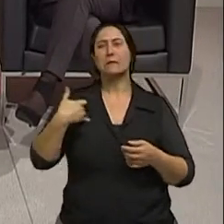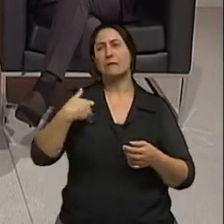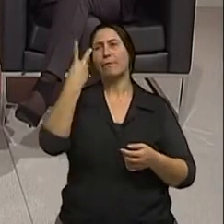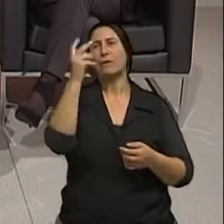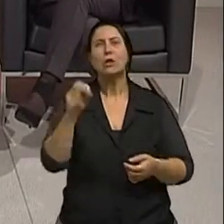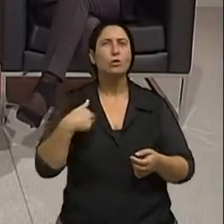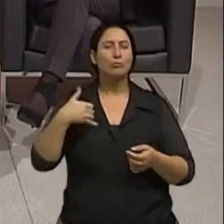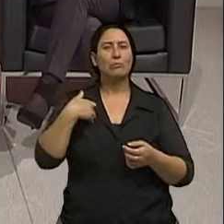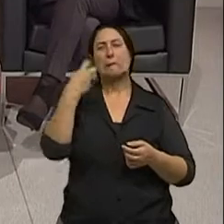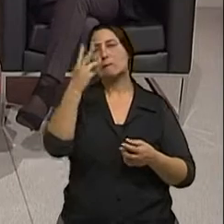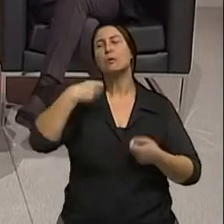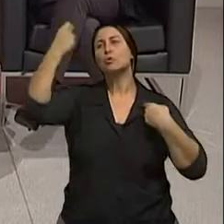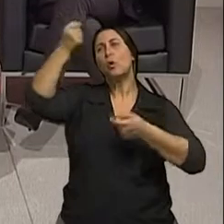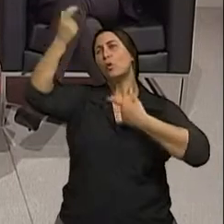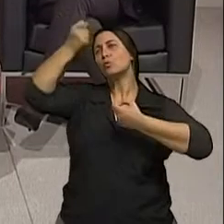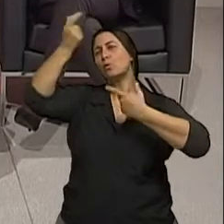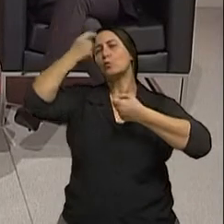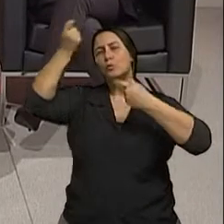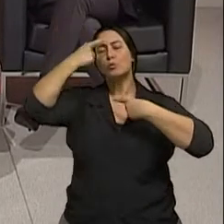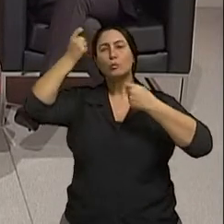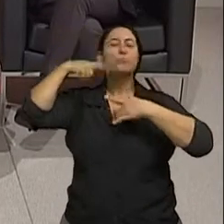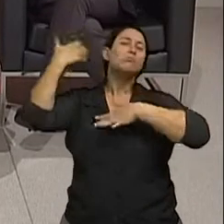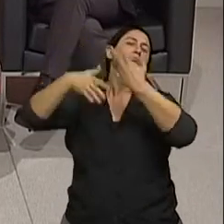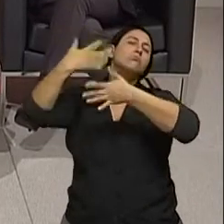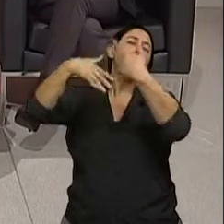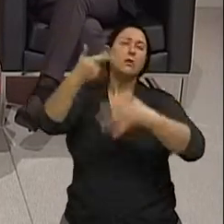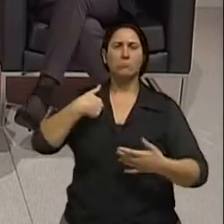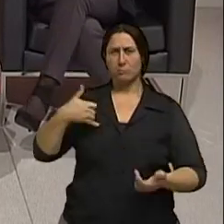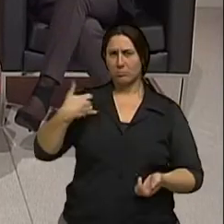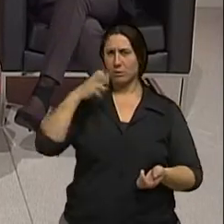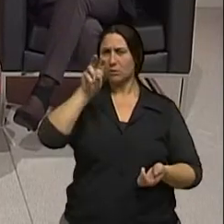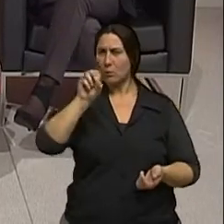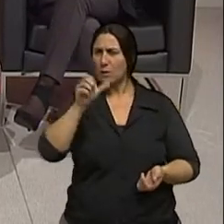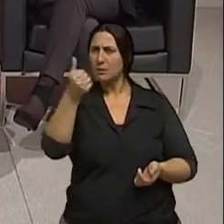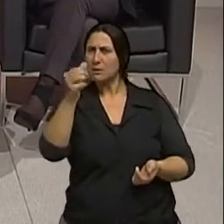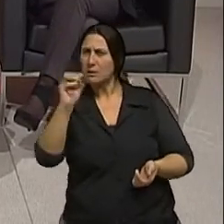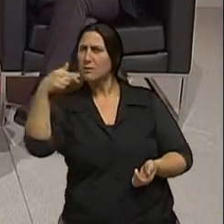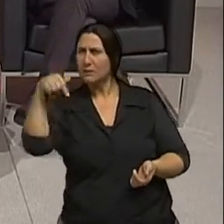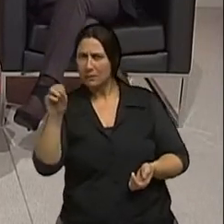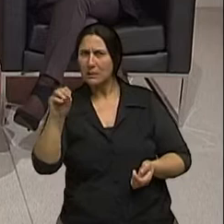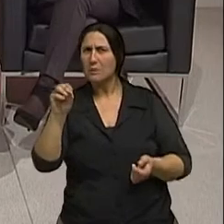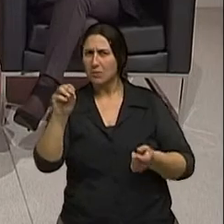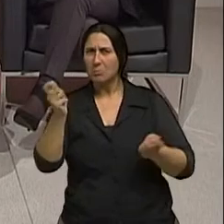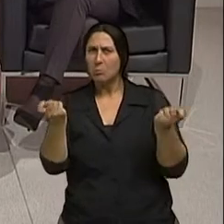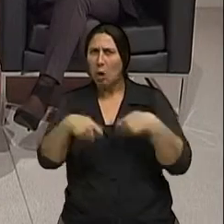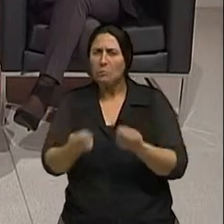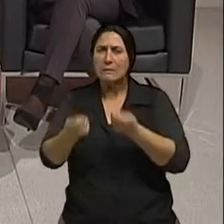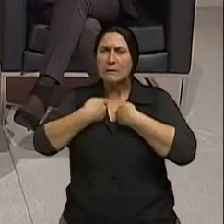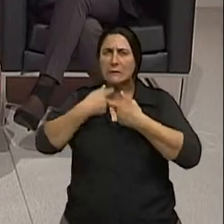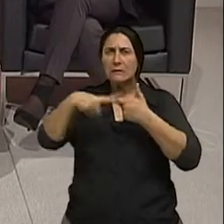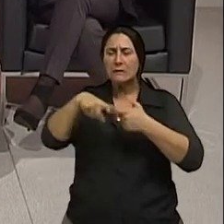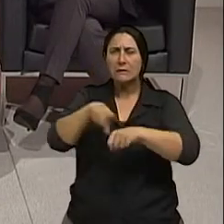isto poderá me acarretar lá nos 50, 60, 70, alguma coisa bem